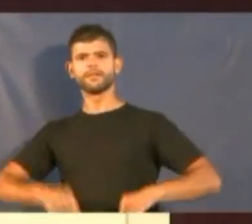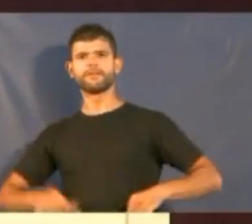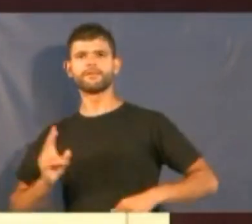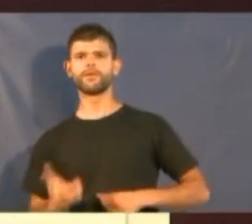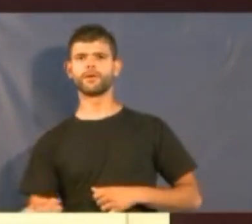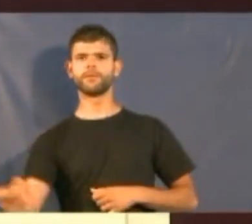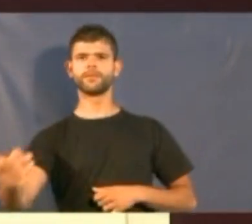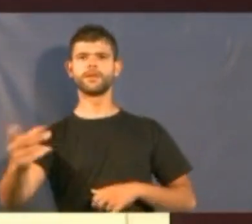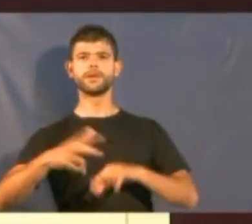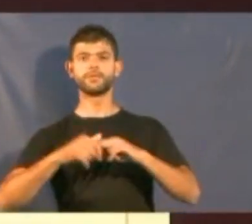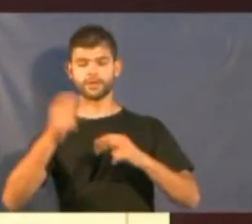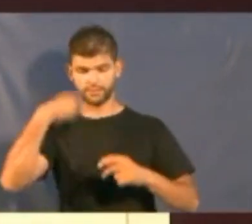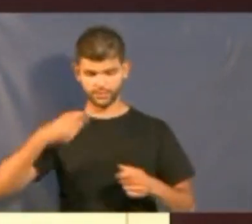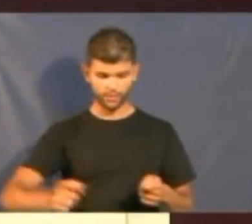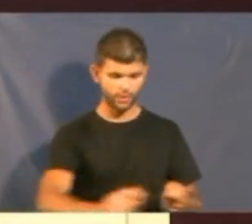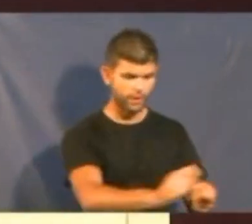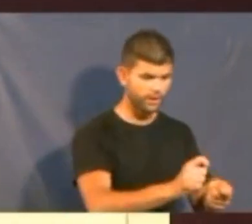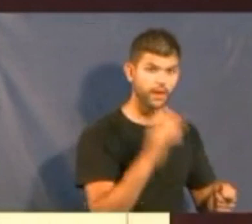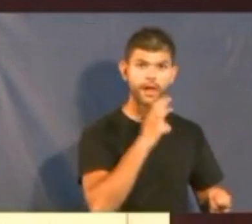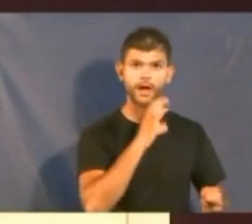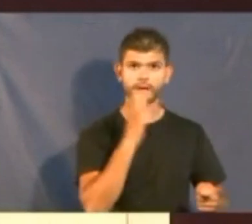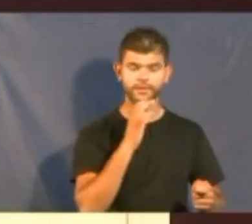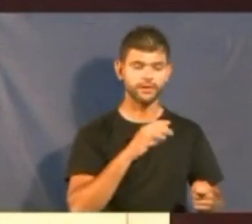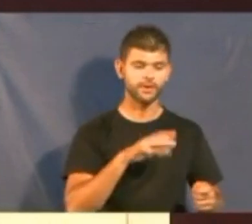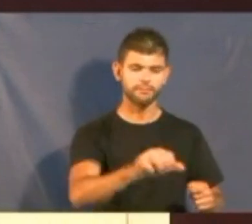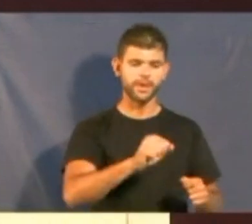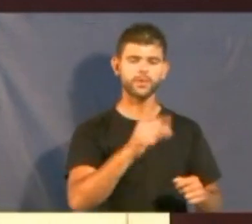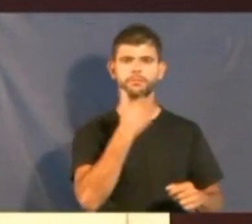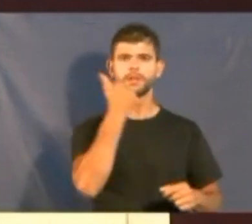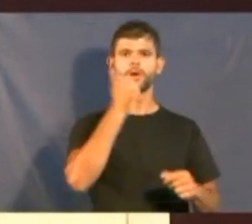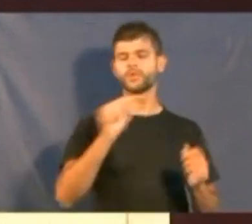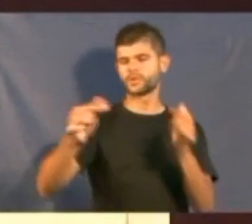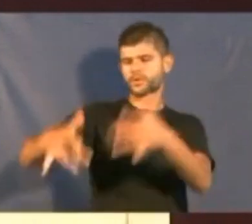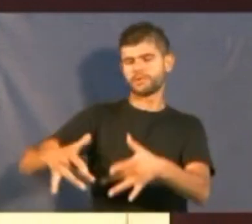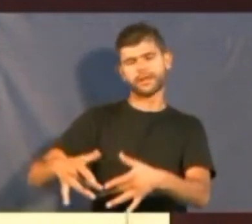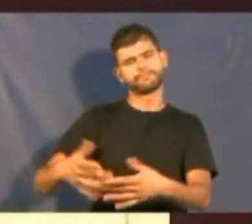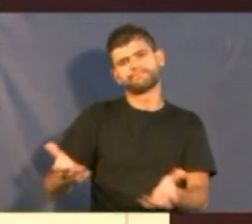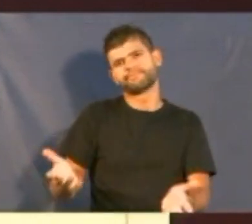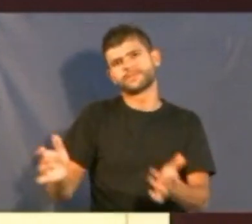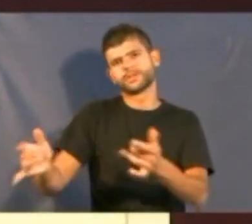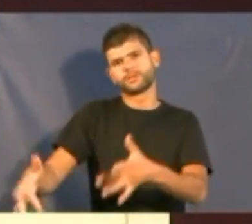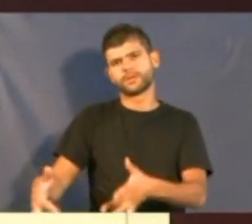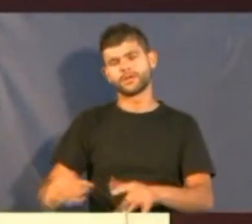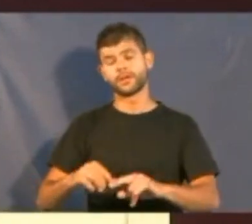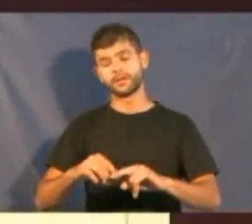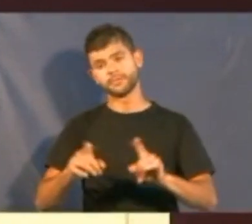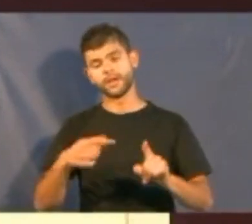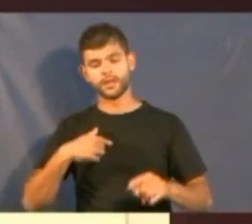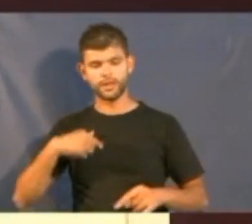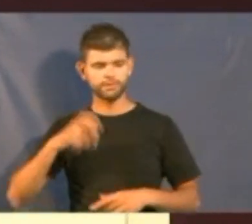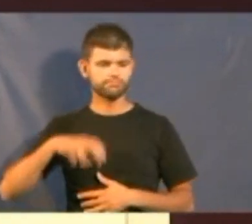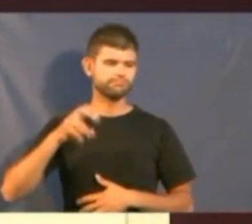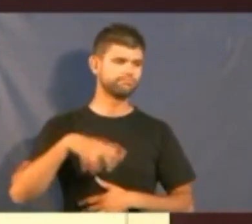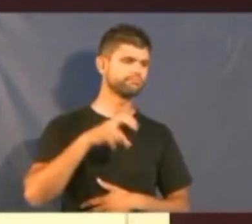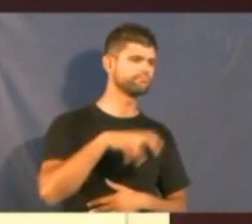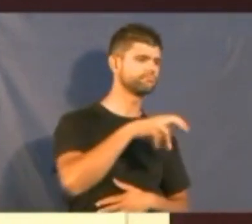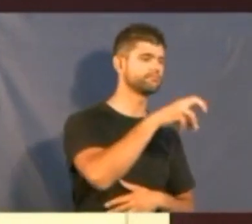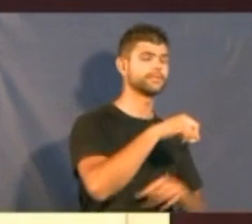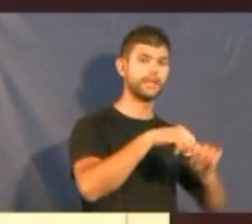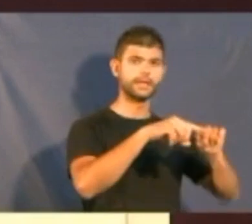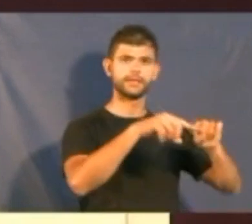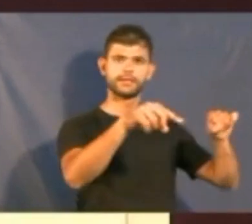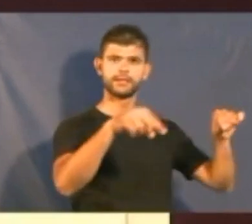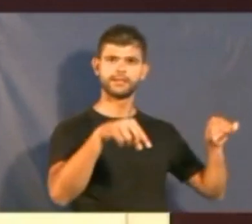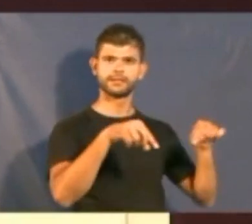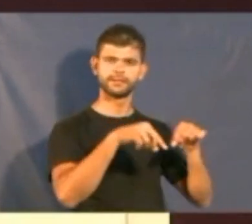logo, pega o melhor e o resto é resto. Mas agora lá ia eu para a sala. Mas antes de chegar à sala,